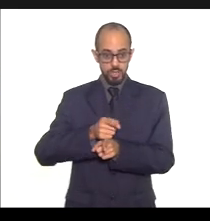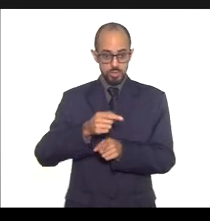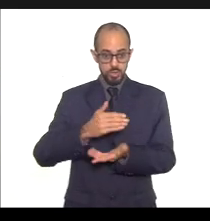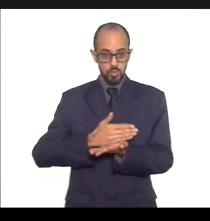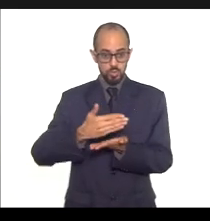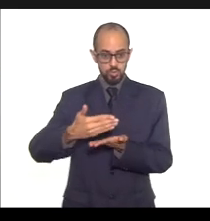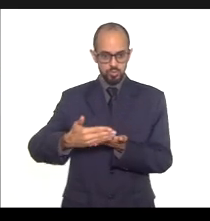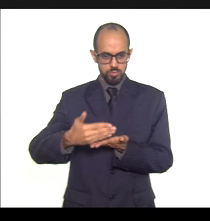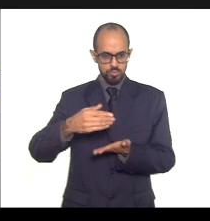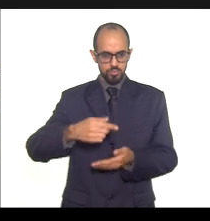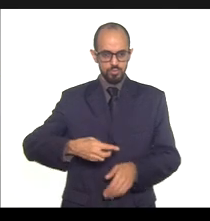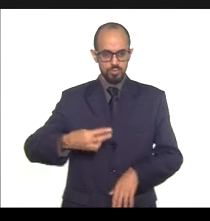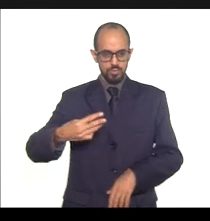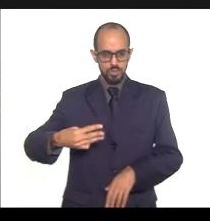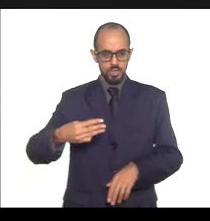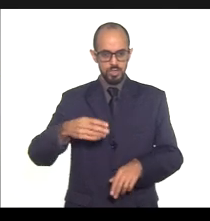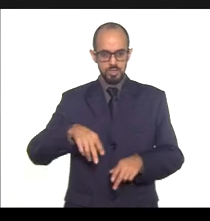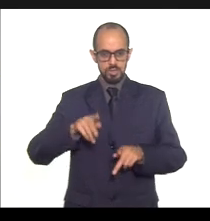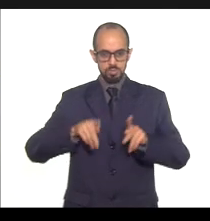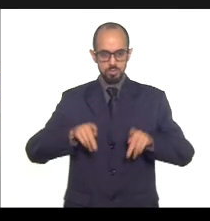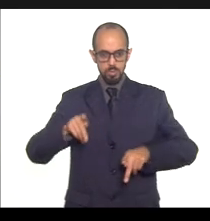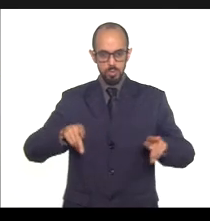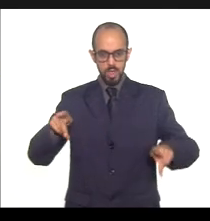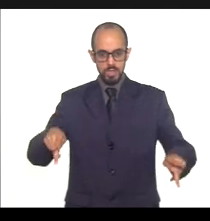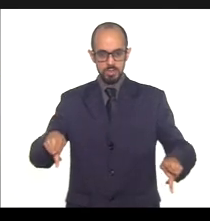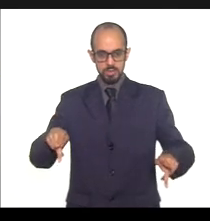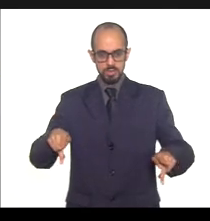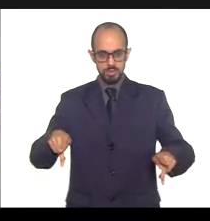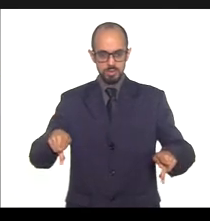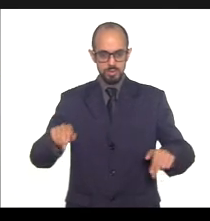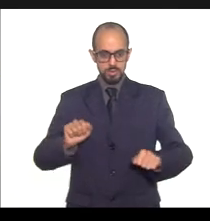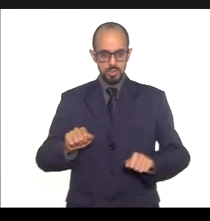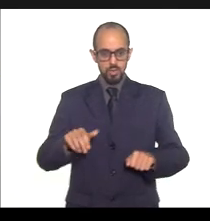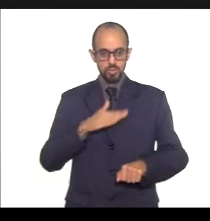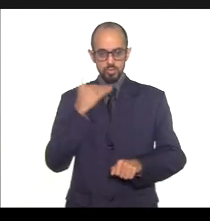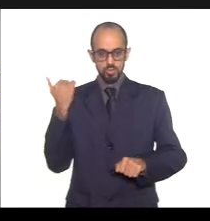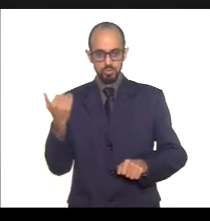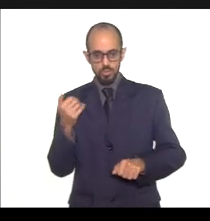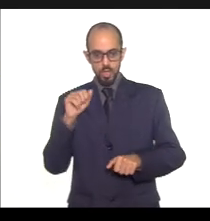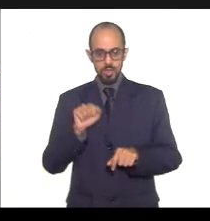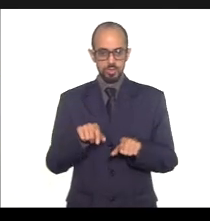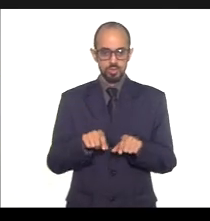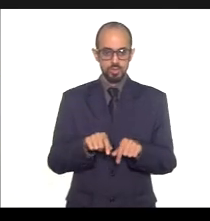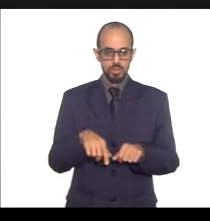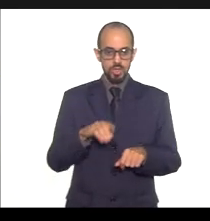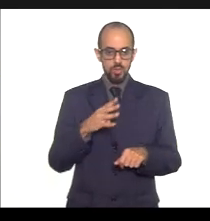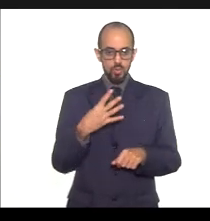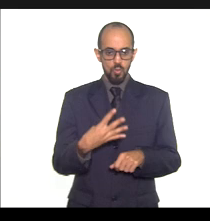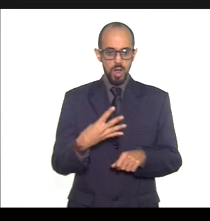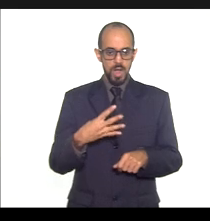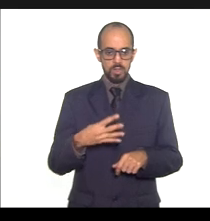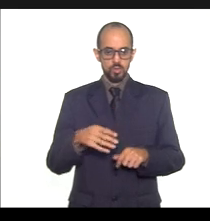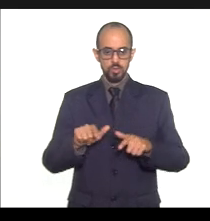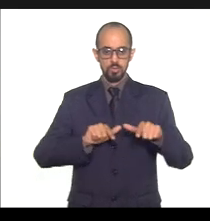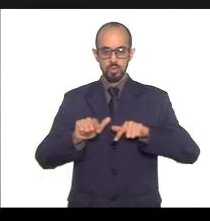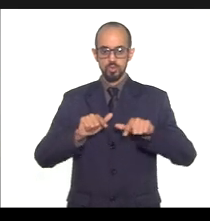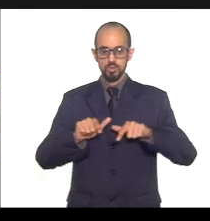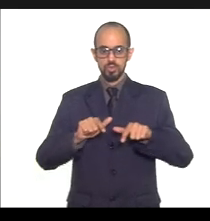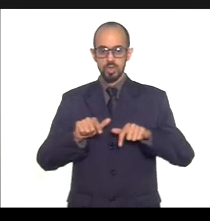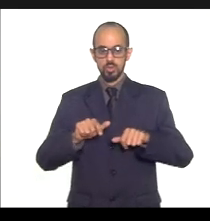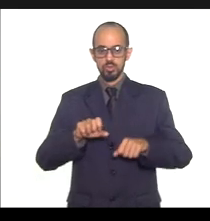3. Dados demográficos e de morte e mortalidade. 4. Dados da produção de serviços do SUS.